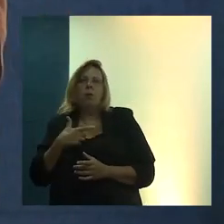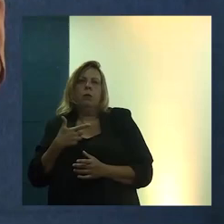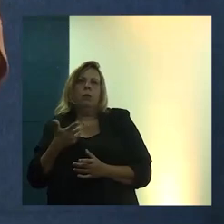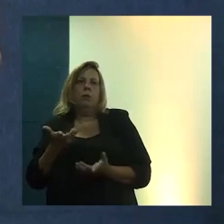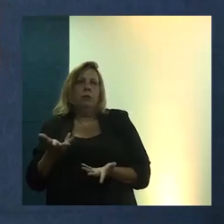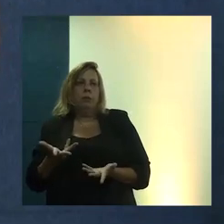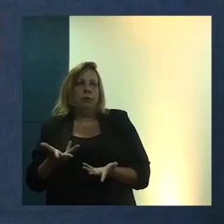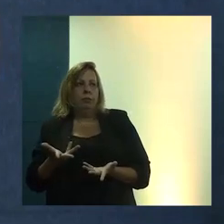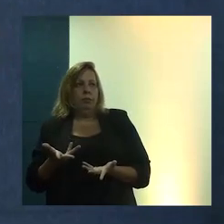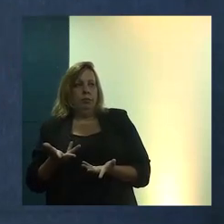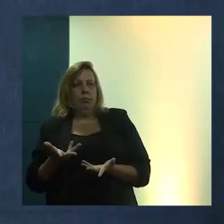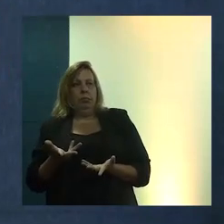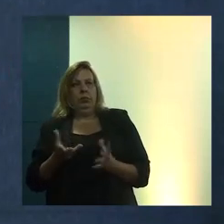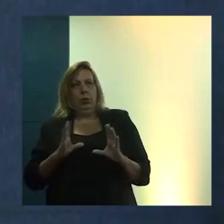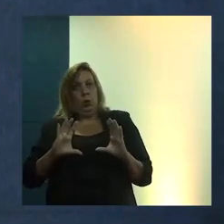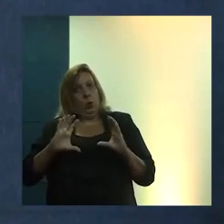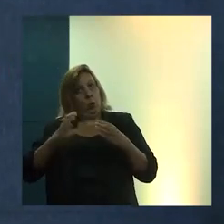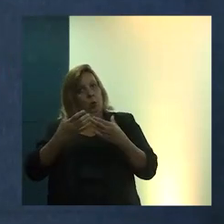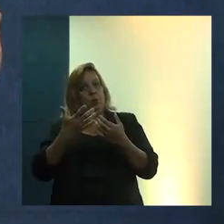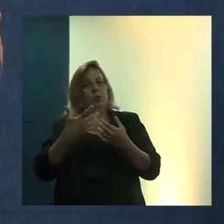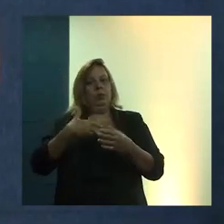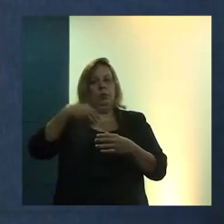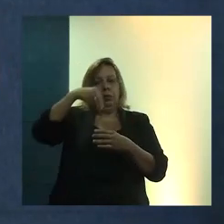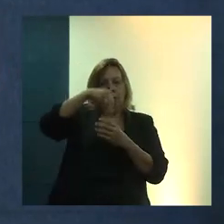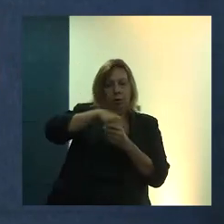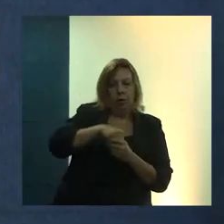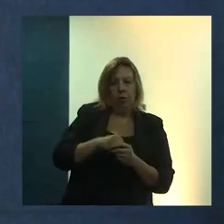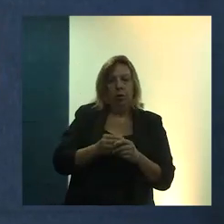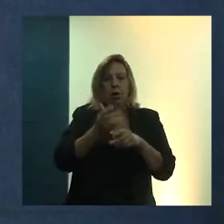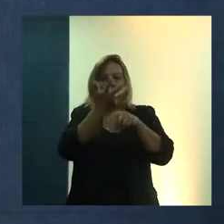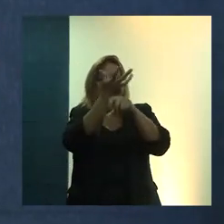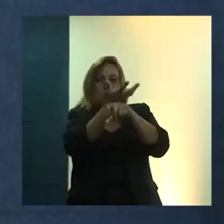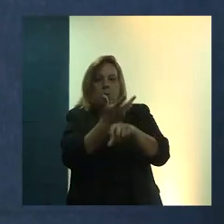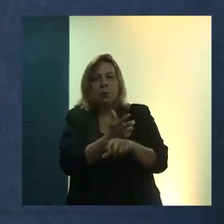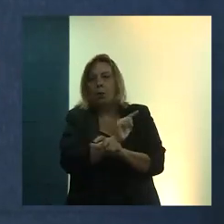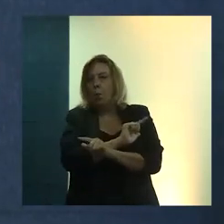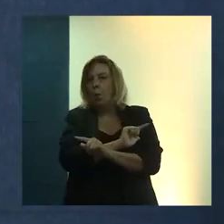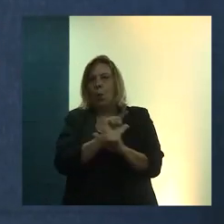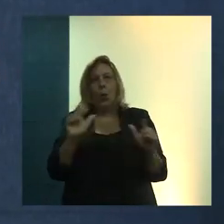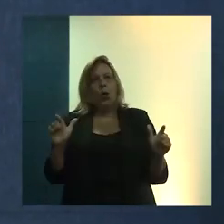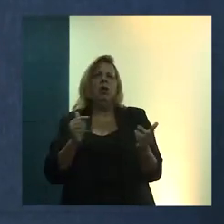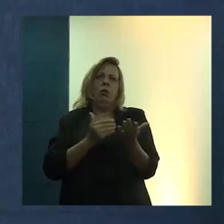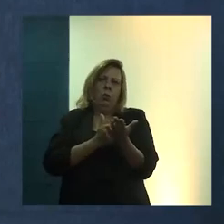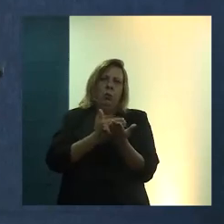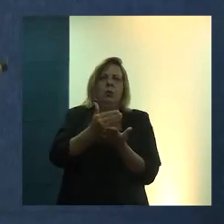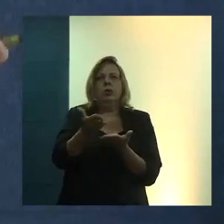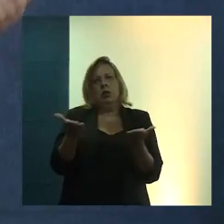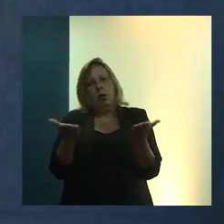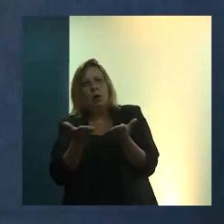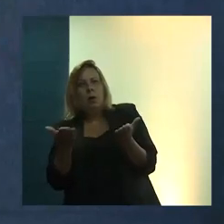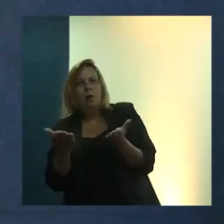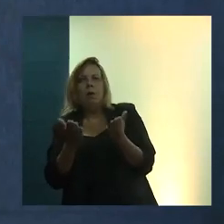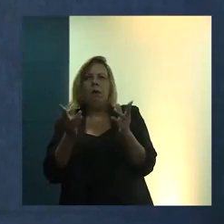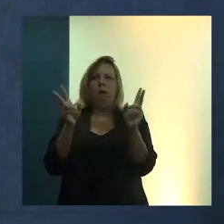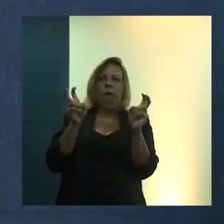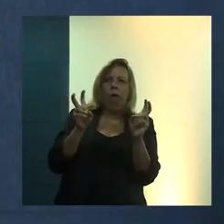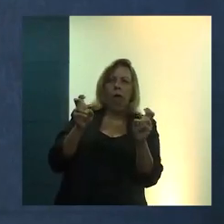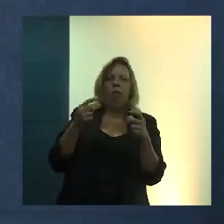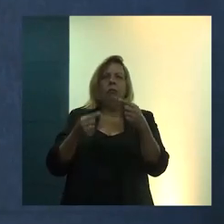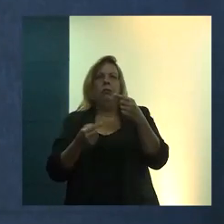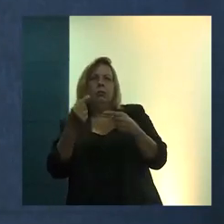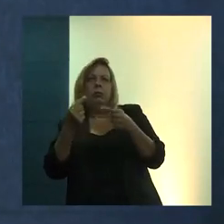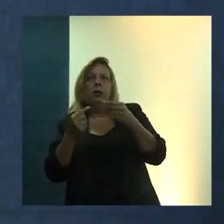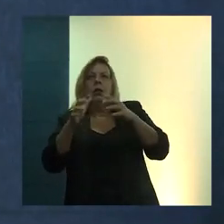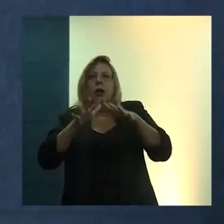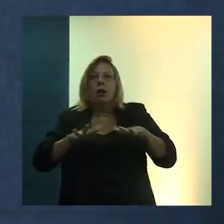O corpo de disciplinas não se dedica a isso. Agora começa a adentrar um pouco mais. O campo